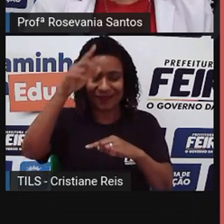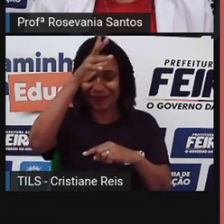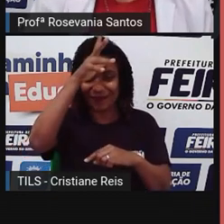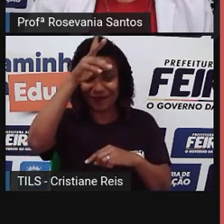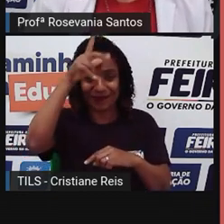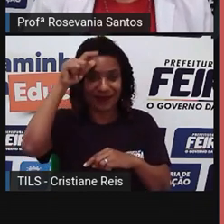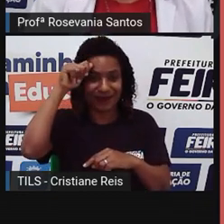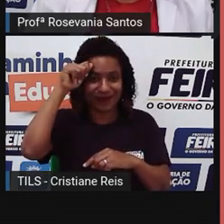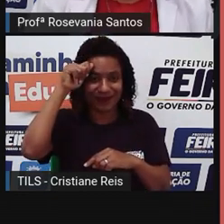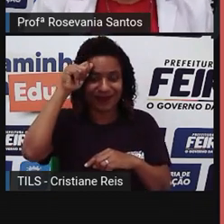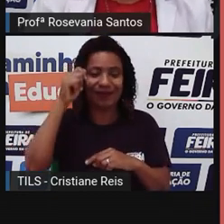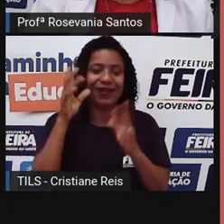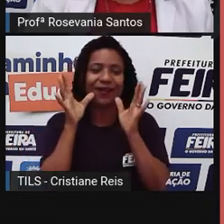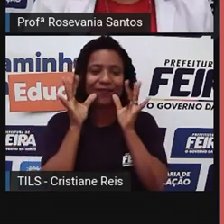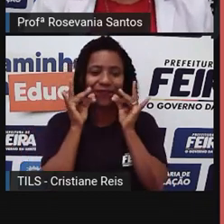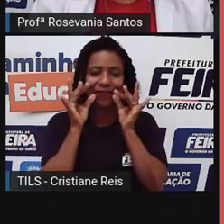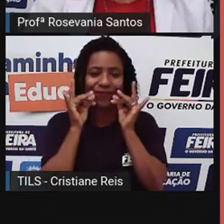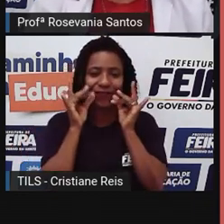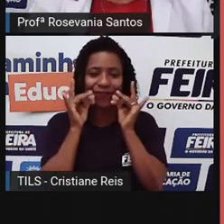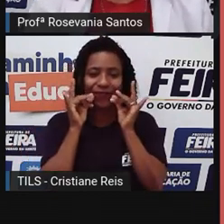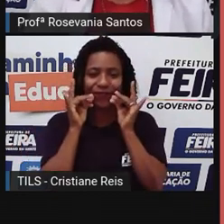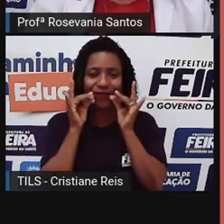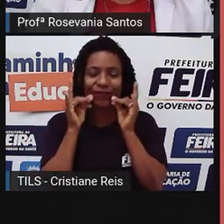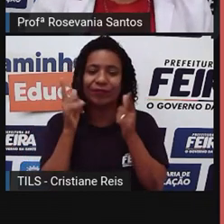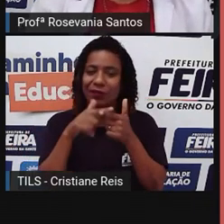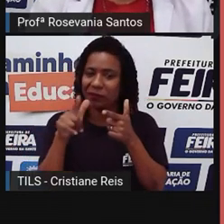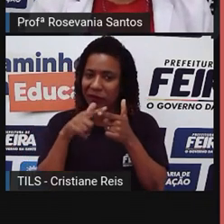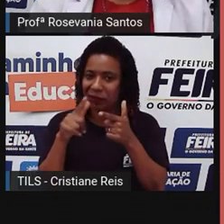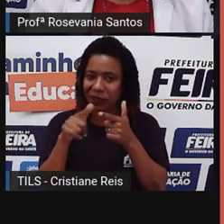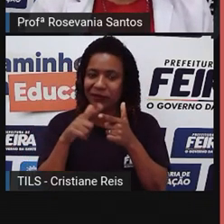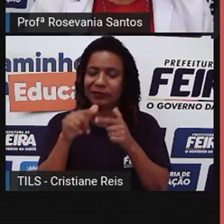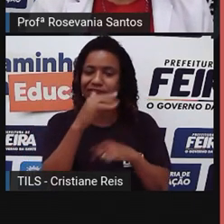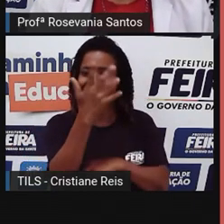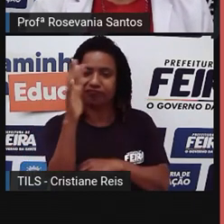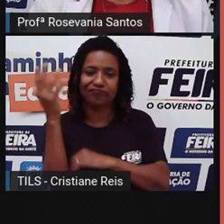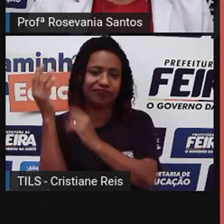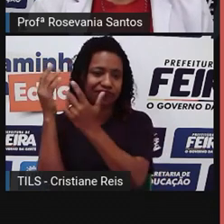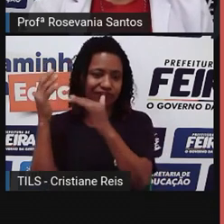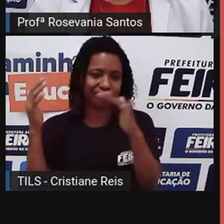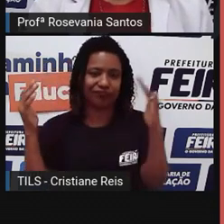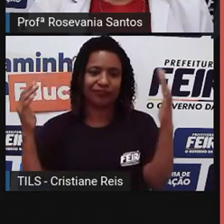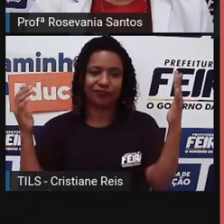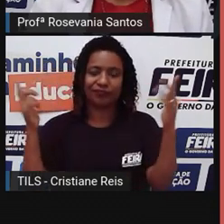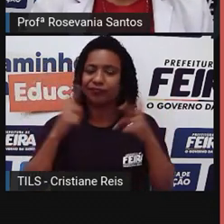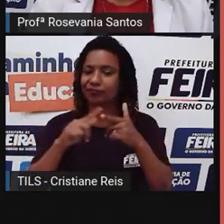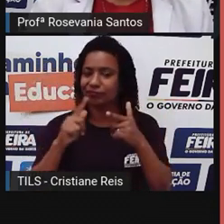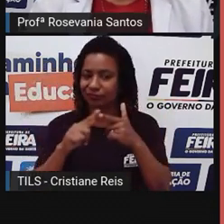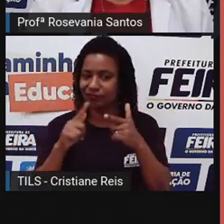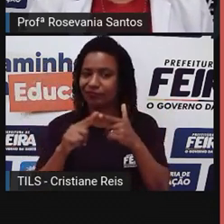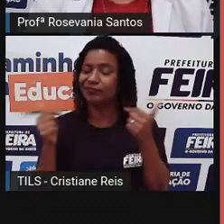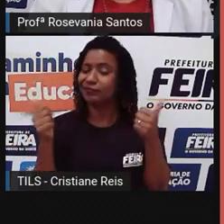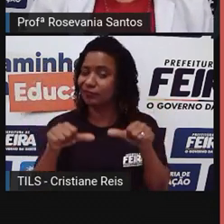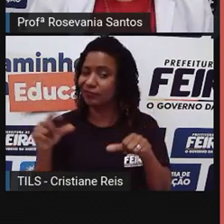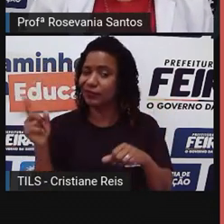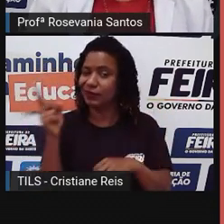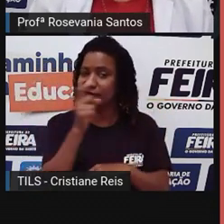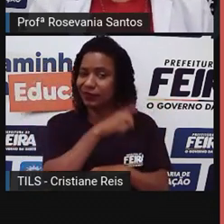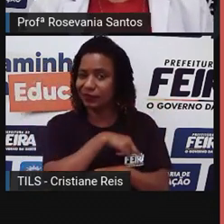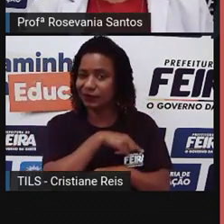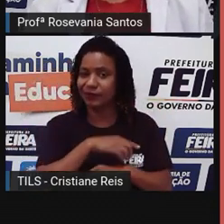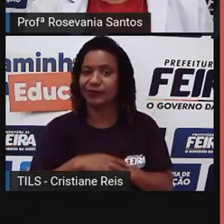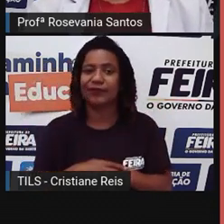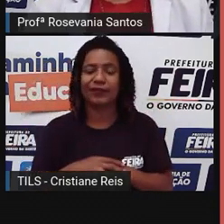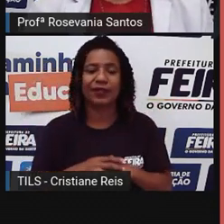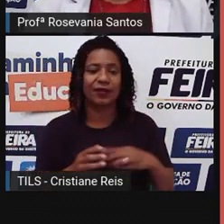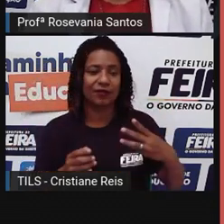Então, que também provoca vários problemas ambientais, então a situação é um pouco complicadinha, né? Então